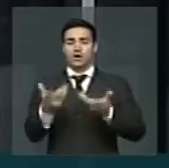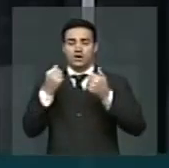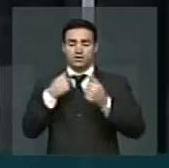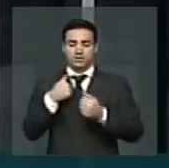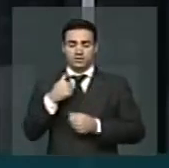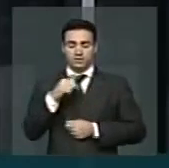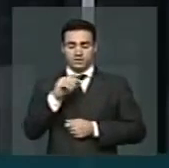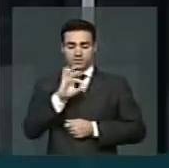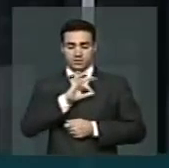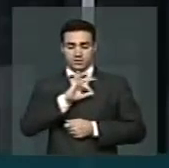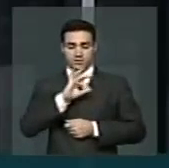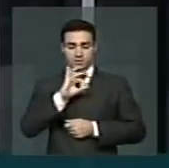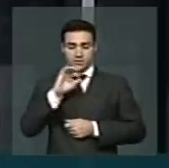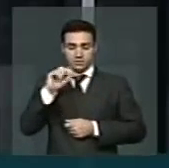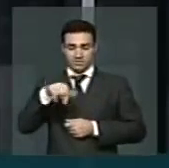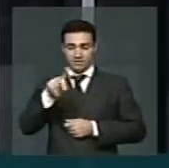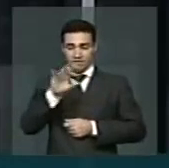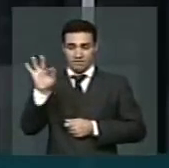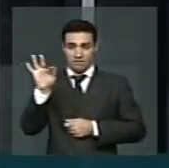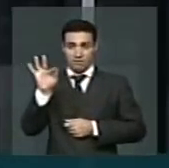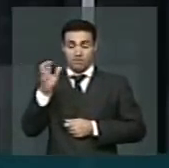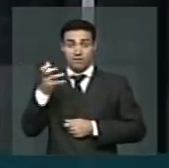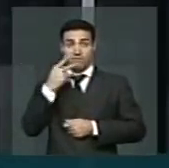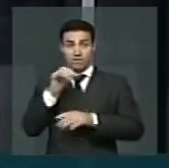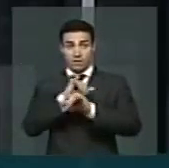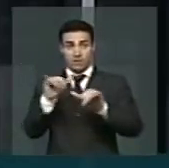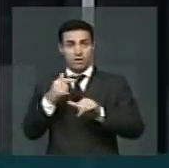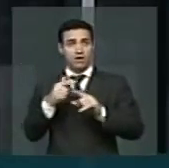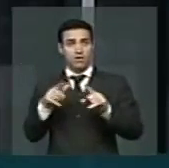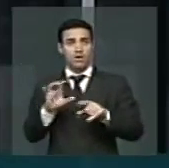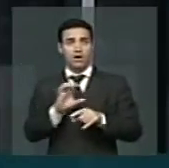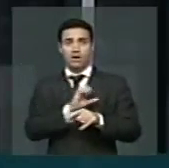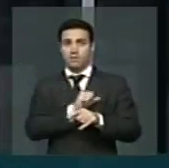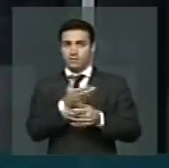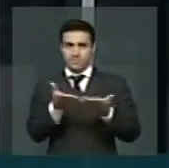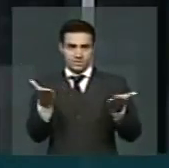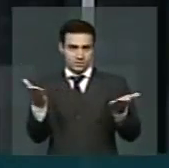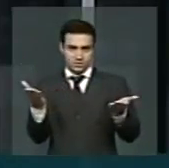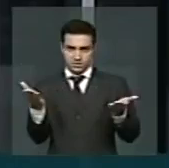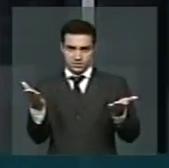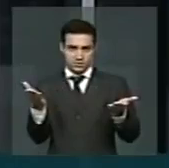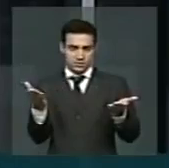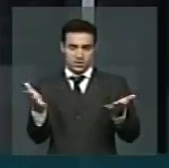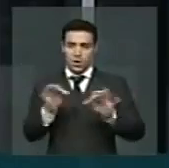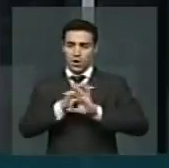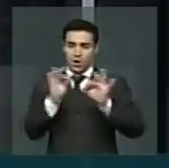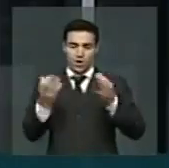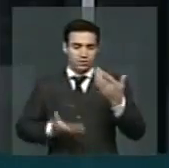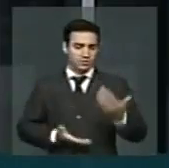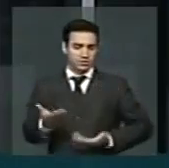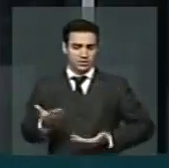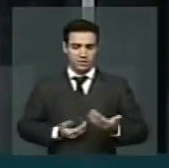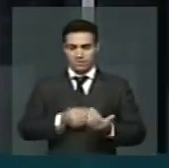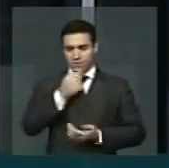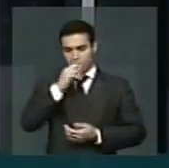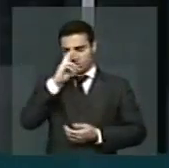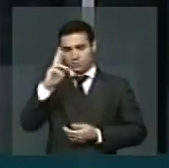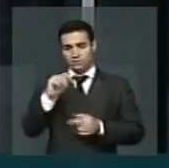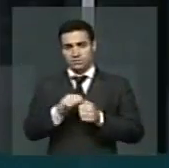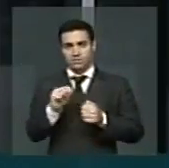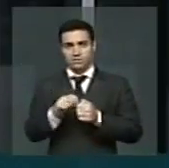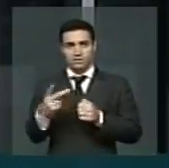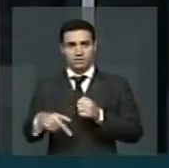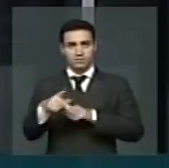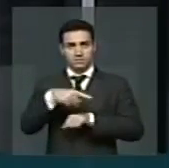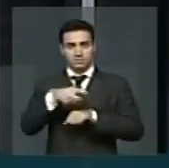do Distrito Federal dizendo que eu amo muito vocês pelo grande serviço que vocês prestam à pátria